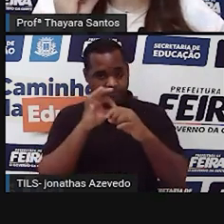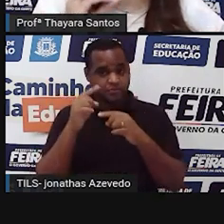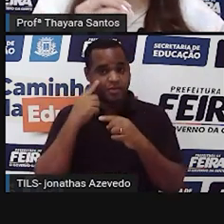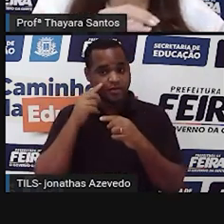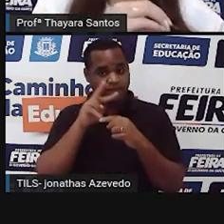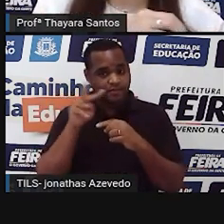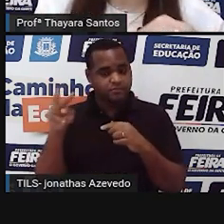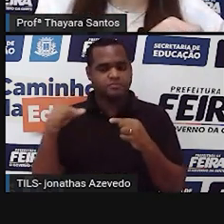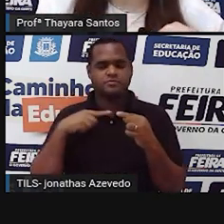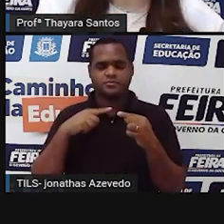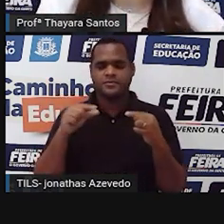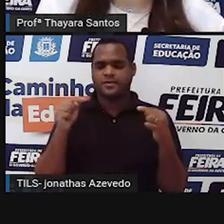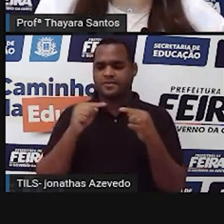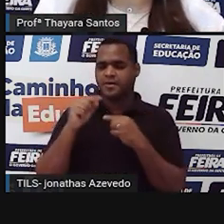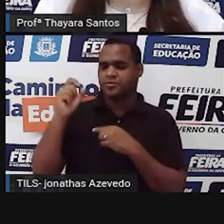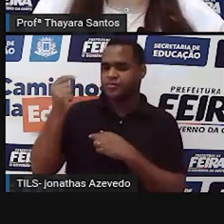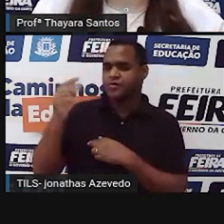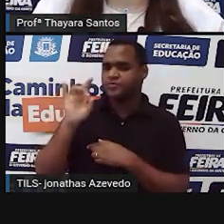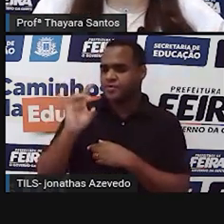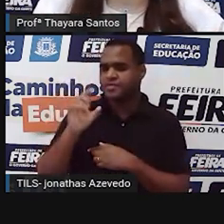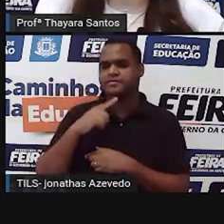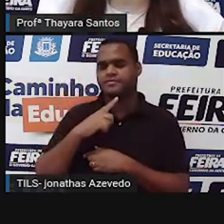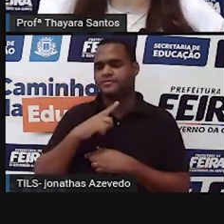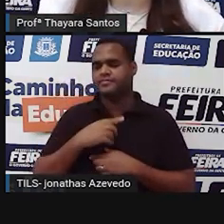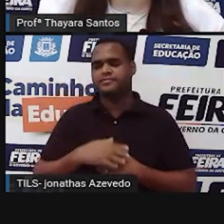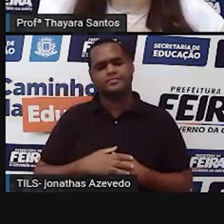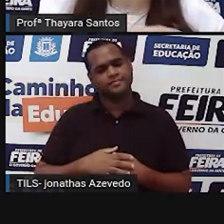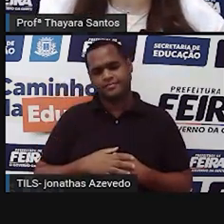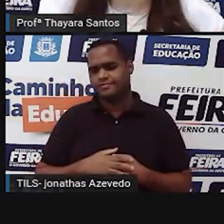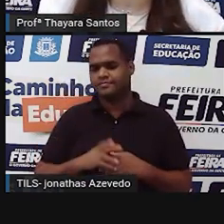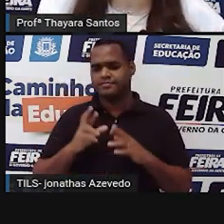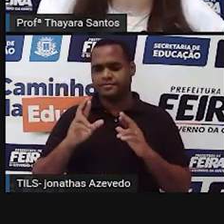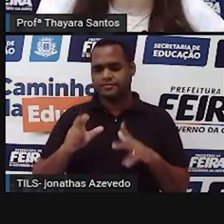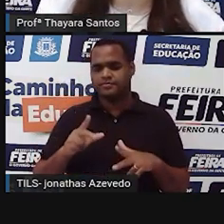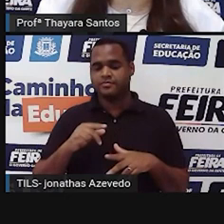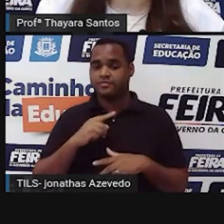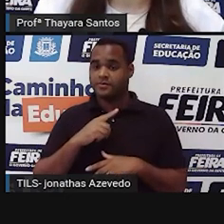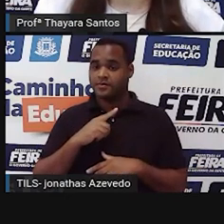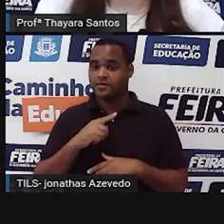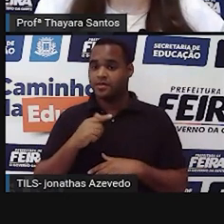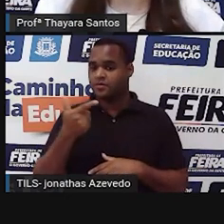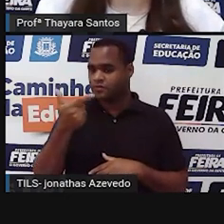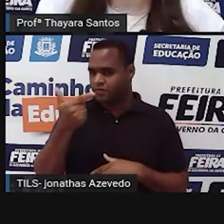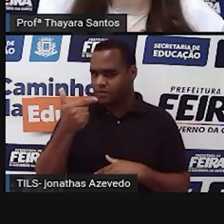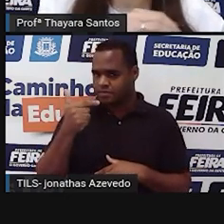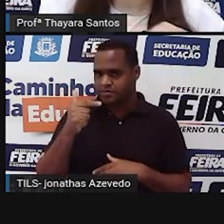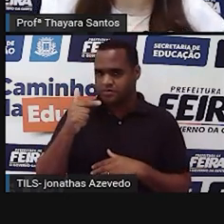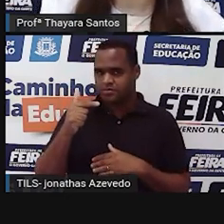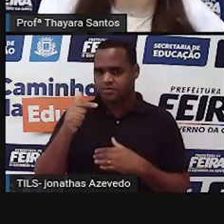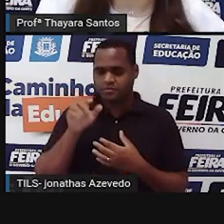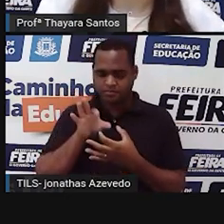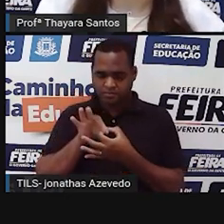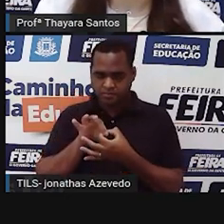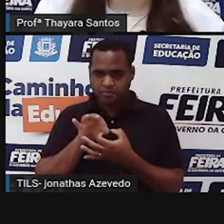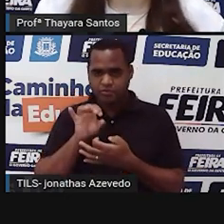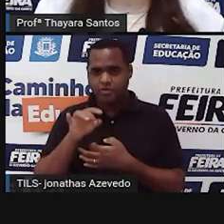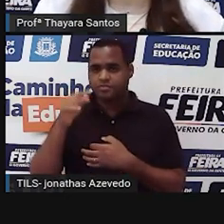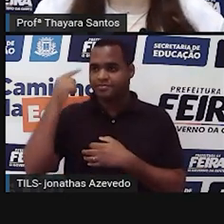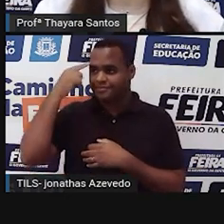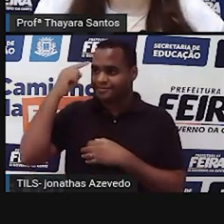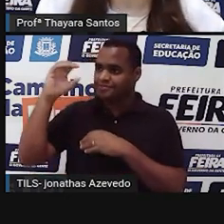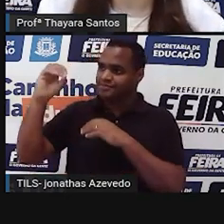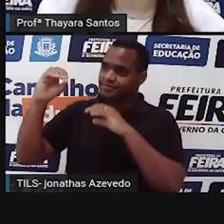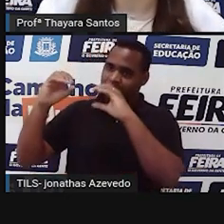ver que o Sol não passa só por 12 signos, ele passa por 12 signos não, desculpa. Não passa só por 12 constelações,